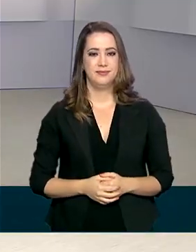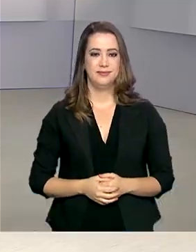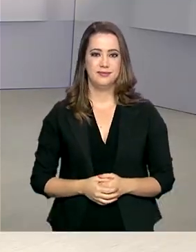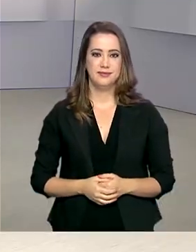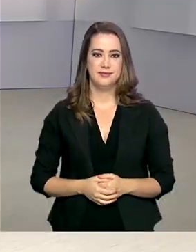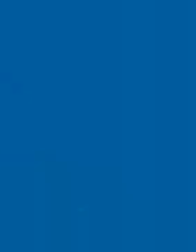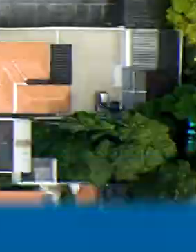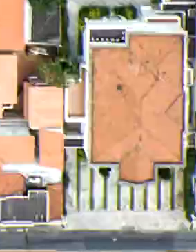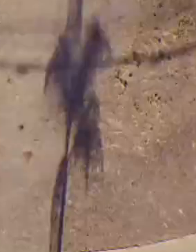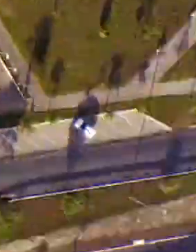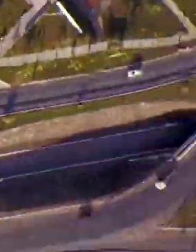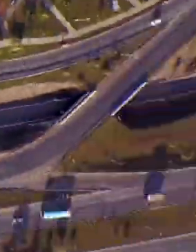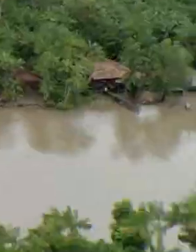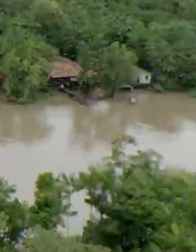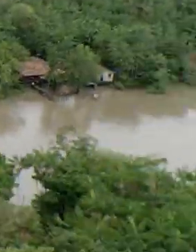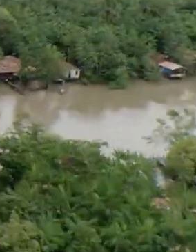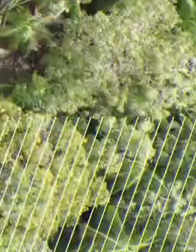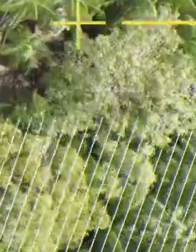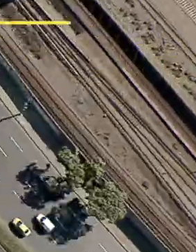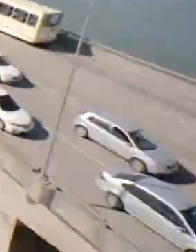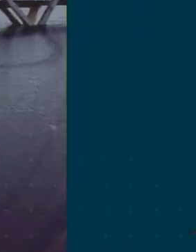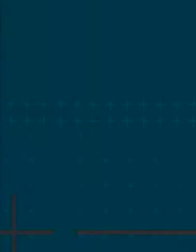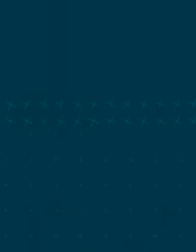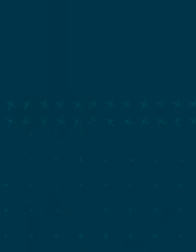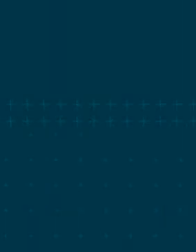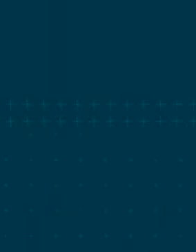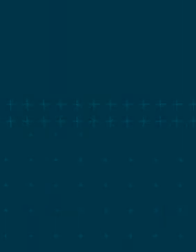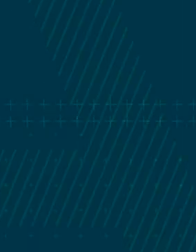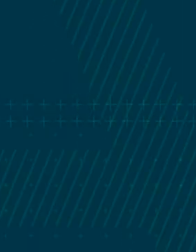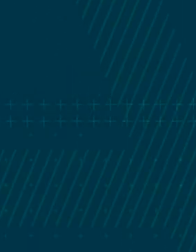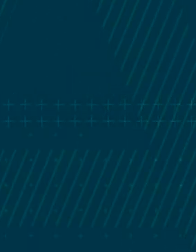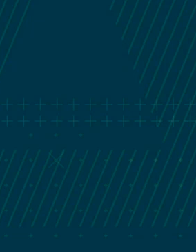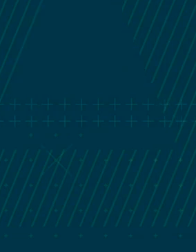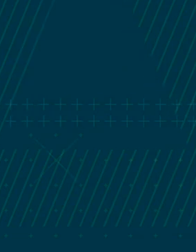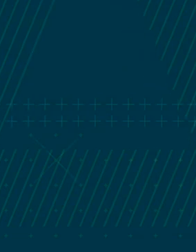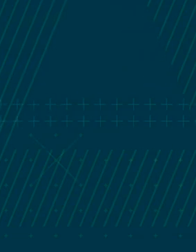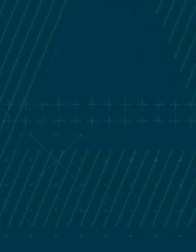Música Música Música